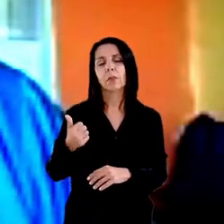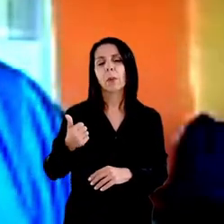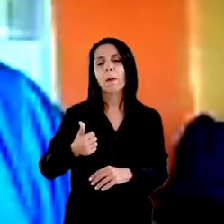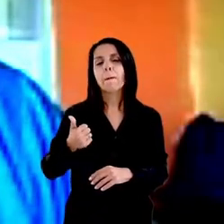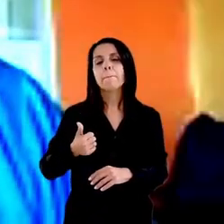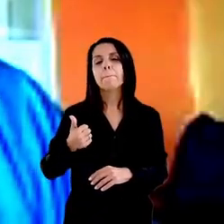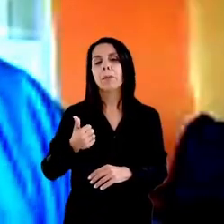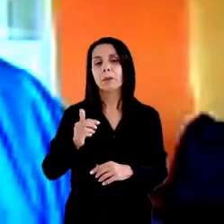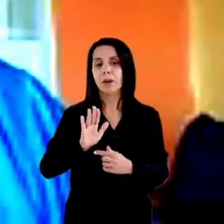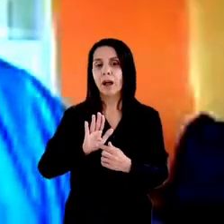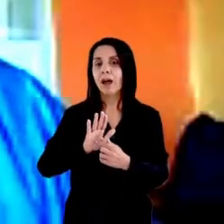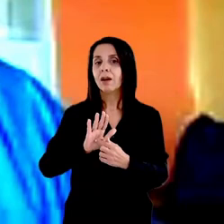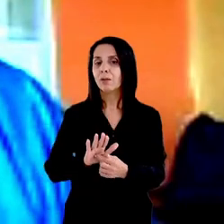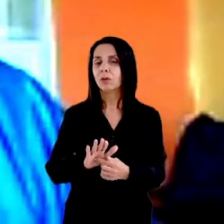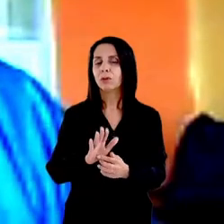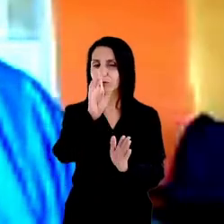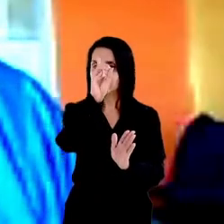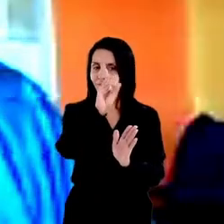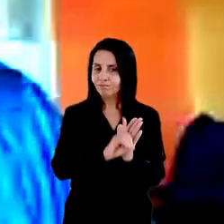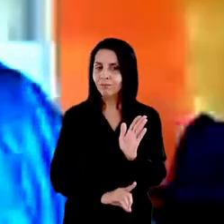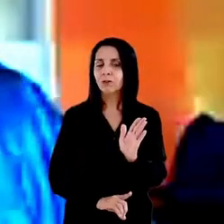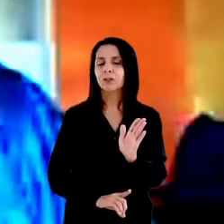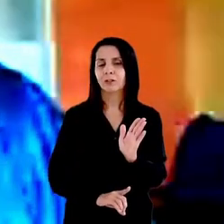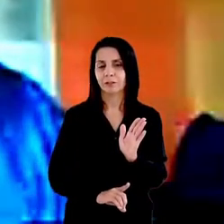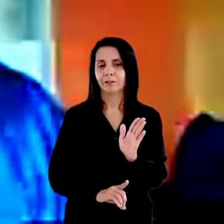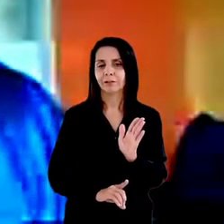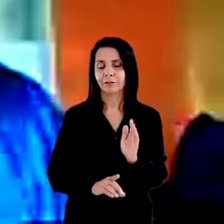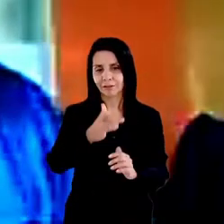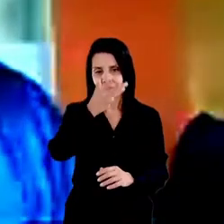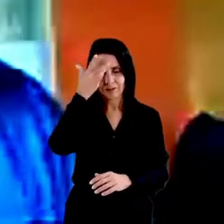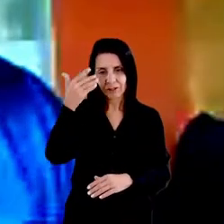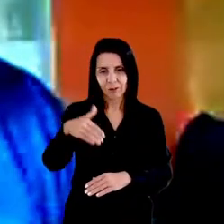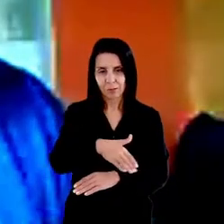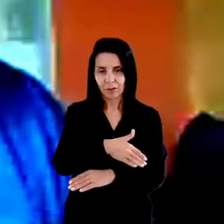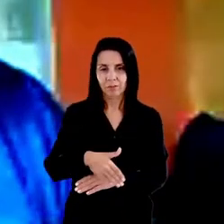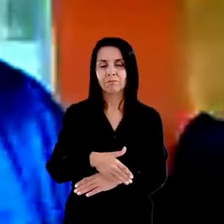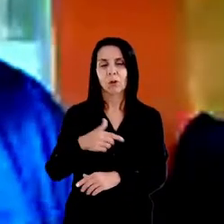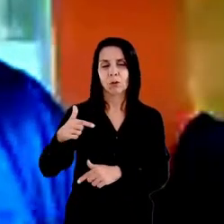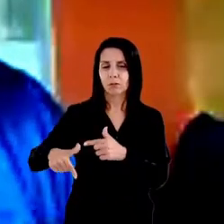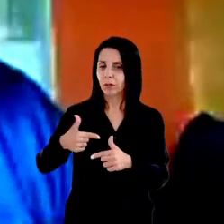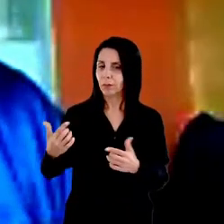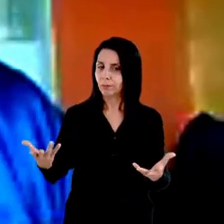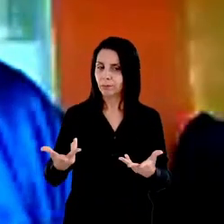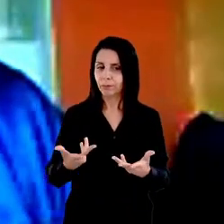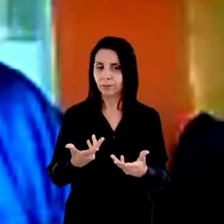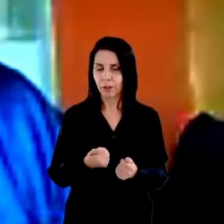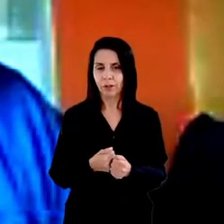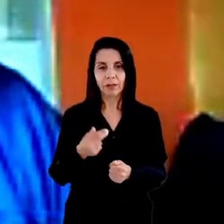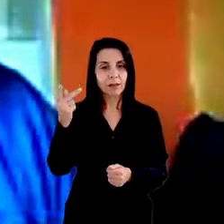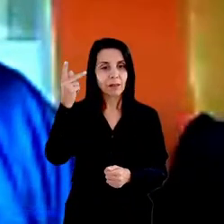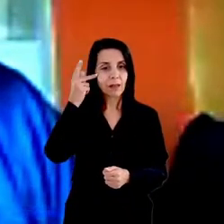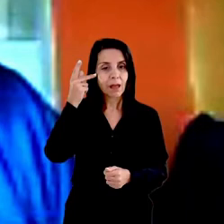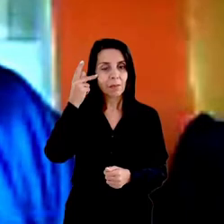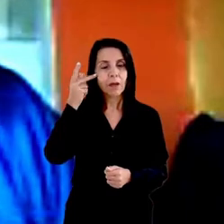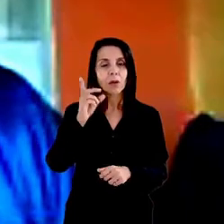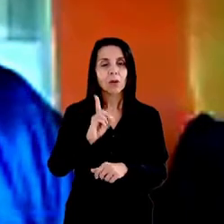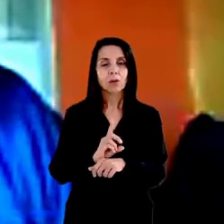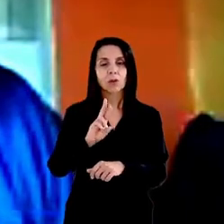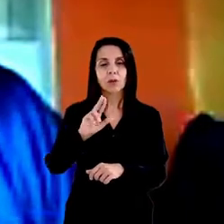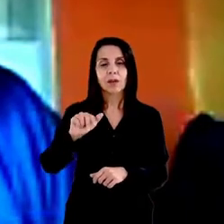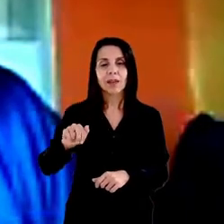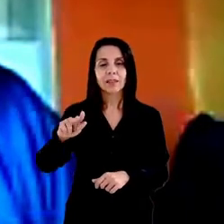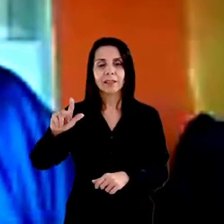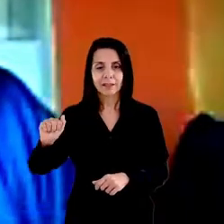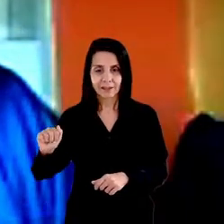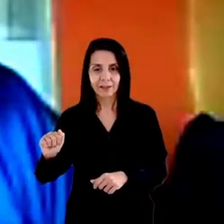de rua desse país mas um trabalho hercúleo um trabalho brilhante também feito por aqui em São Paulo a doutora Ana Trota no diálogo na construção